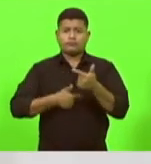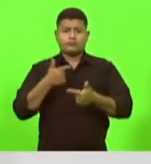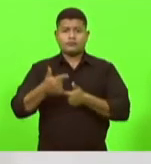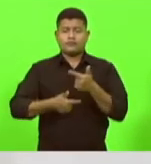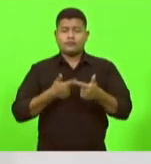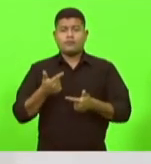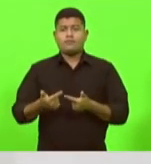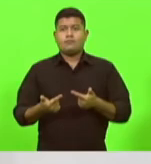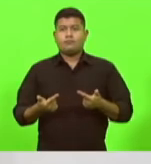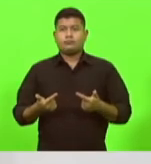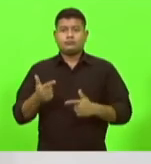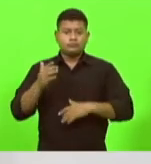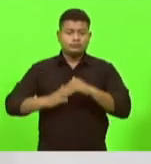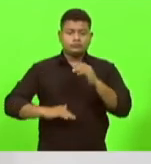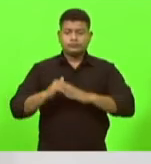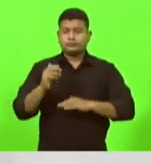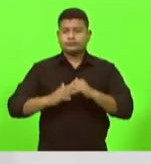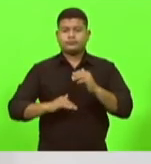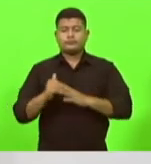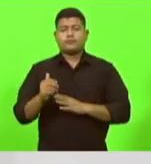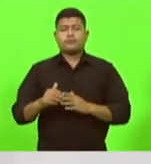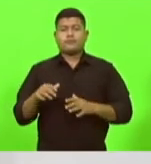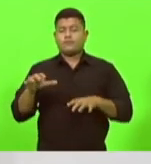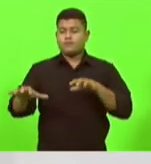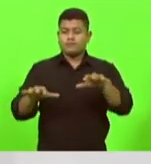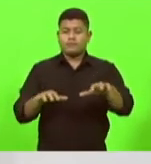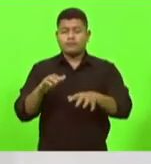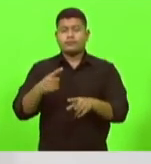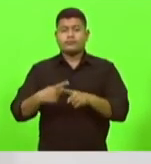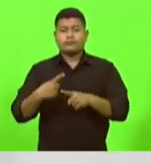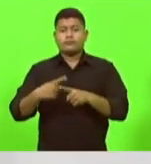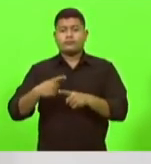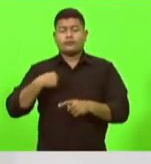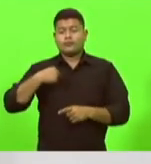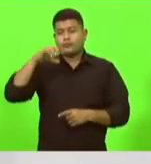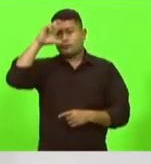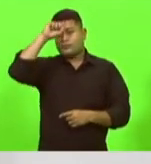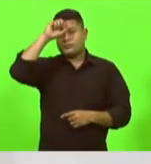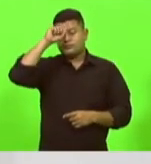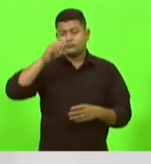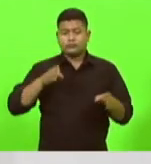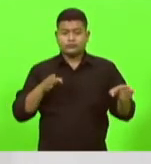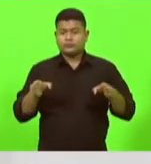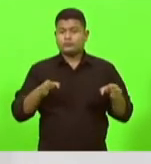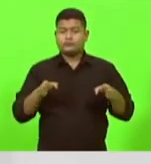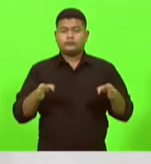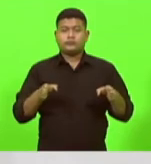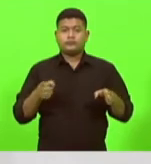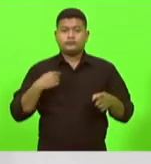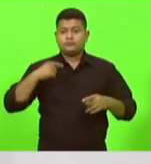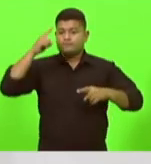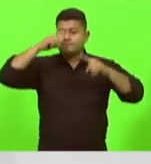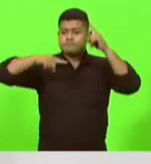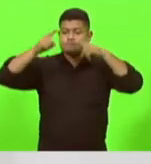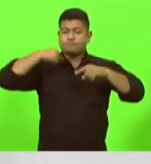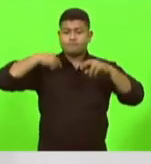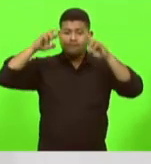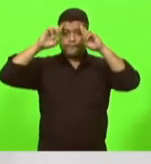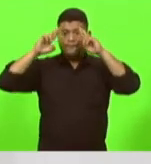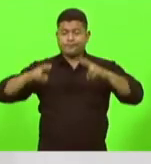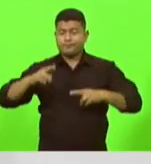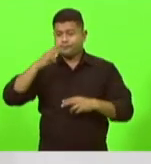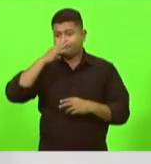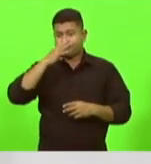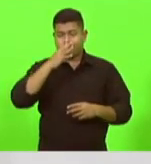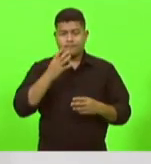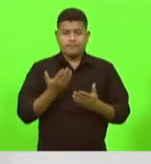exercer suas atividades, porque eu aprendi nesses mandatos o respeito, a admiração por cada